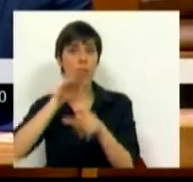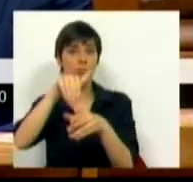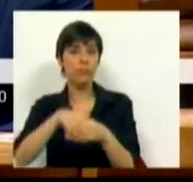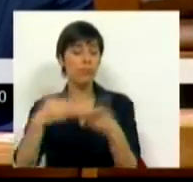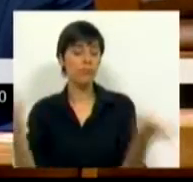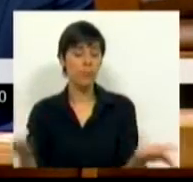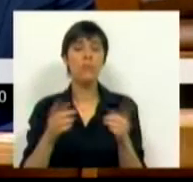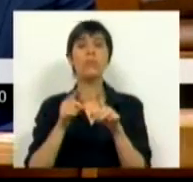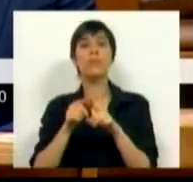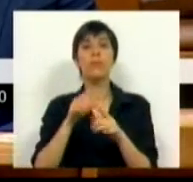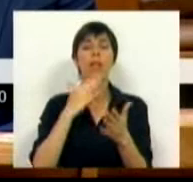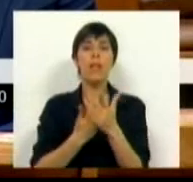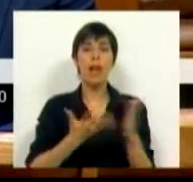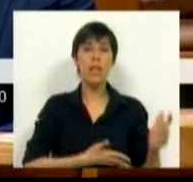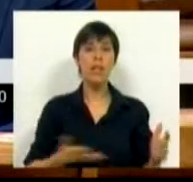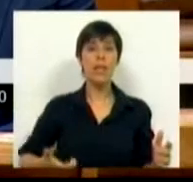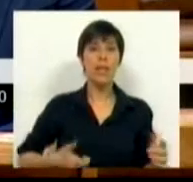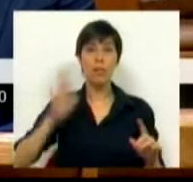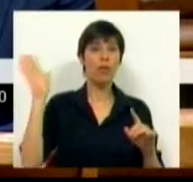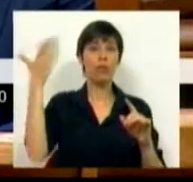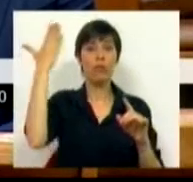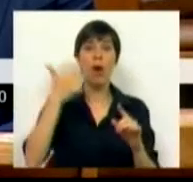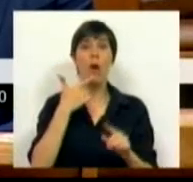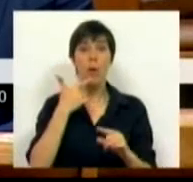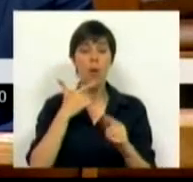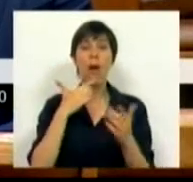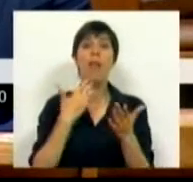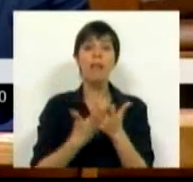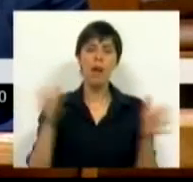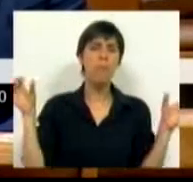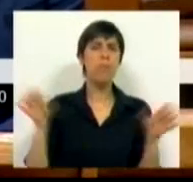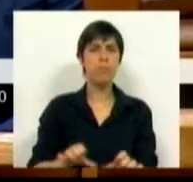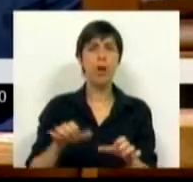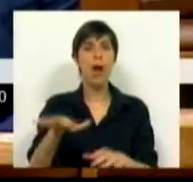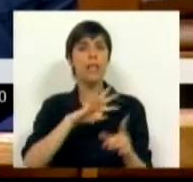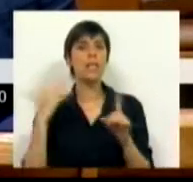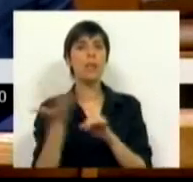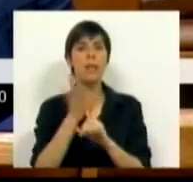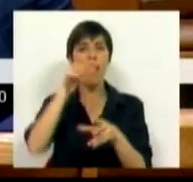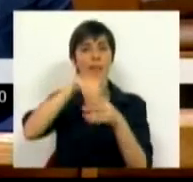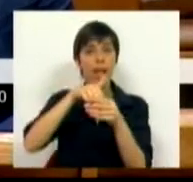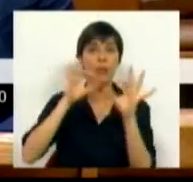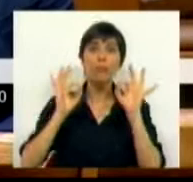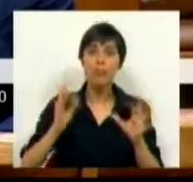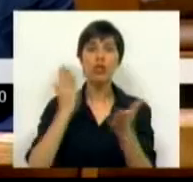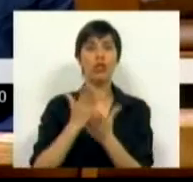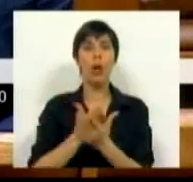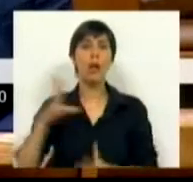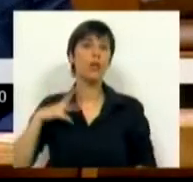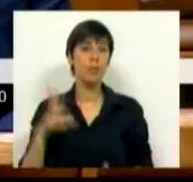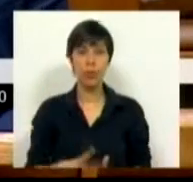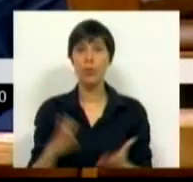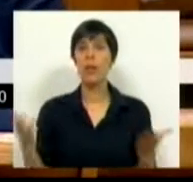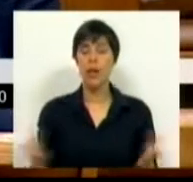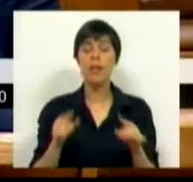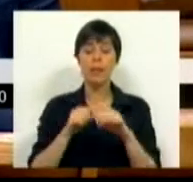com o cutelo do desemprego à cabeça, tem contribuído para o agravamento do ambiente que se vive nas escolas portuguesas.